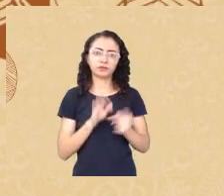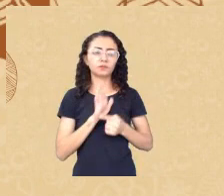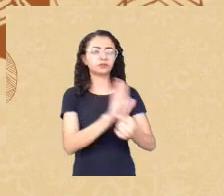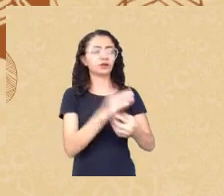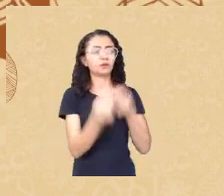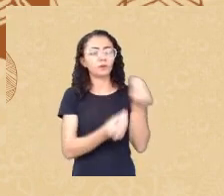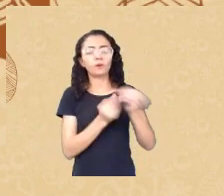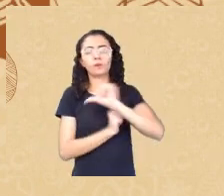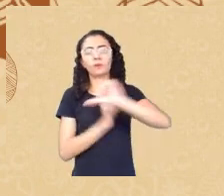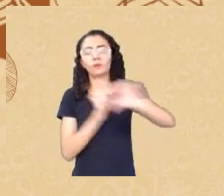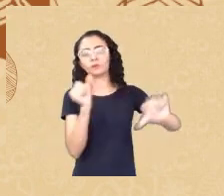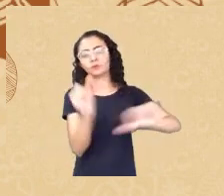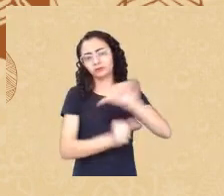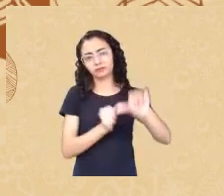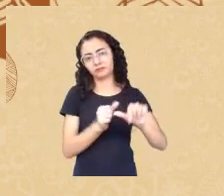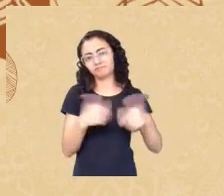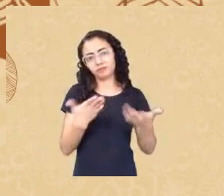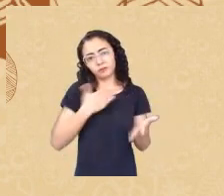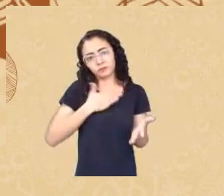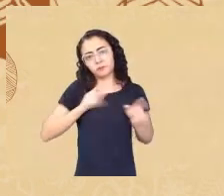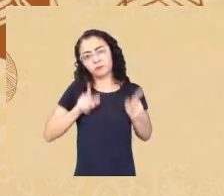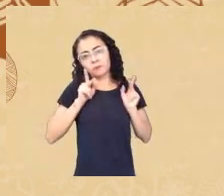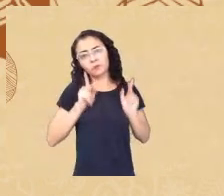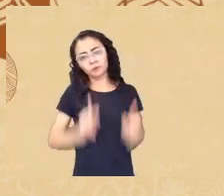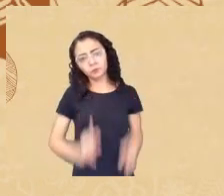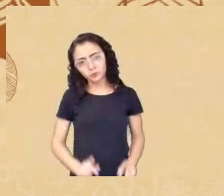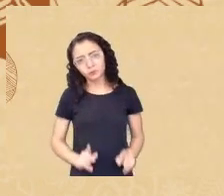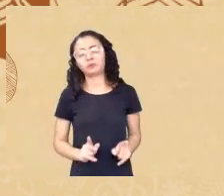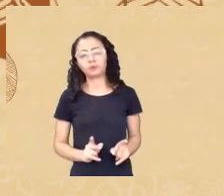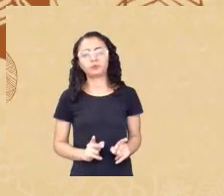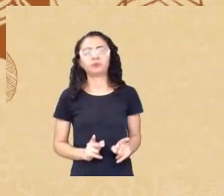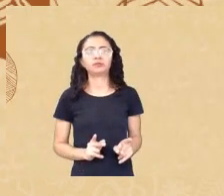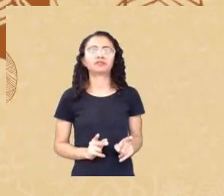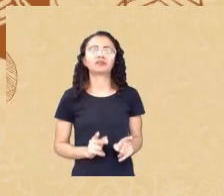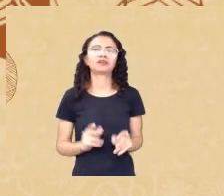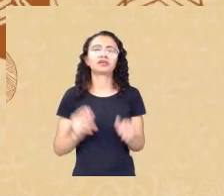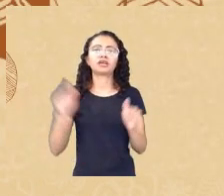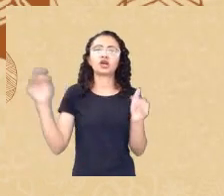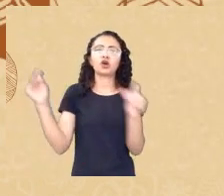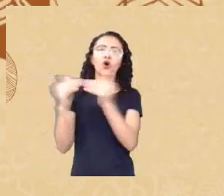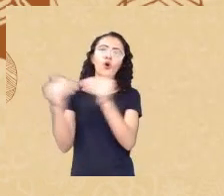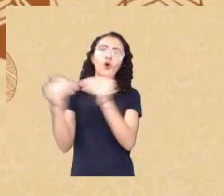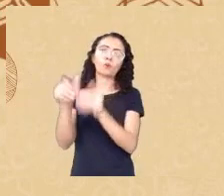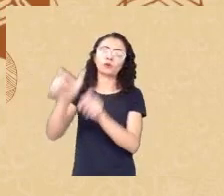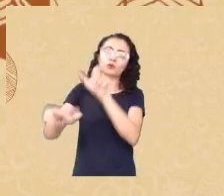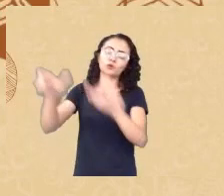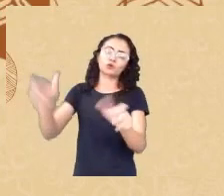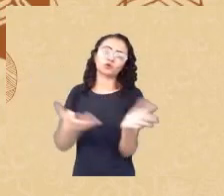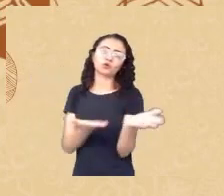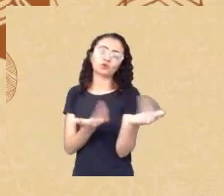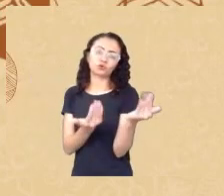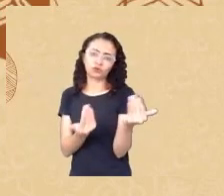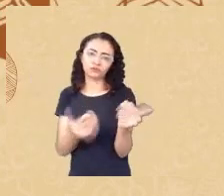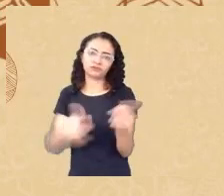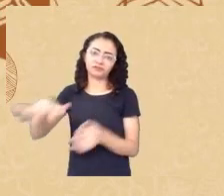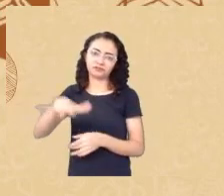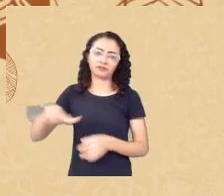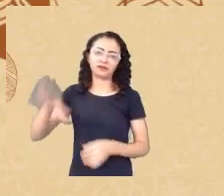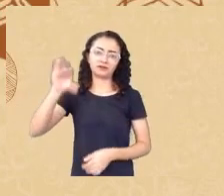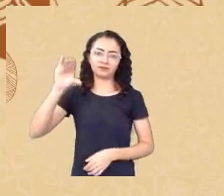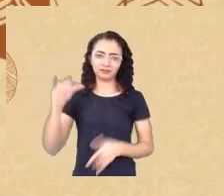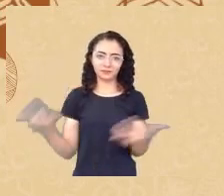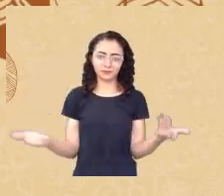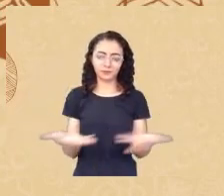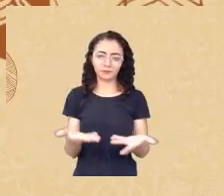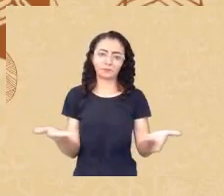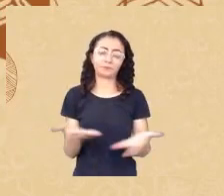mais um pouco de encontro com desses jovens mais desafiadores que a gente tem visto na ciência então essa é a minha opinião eu